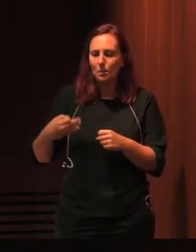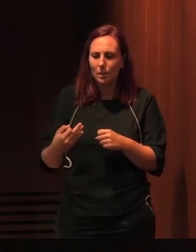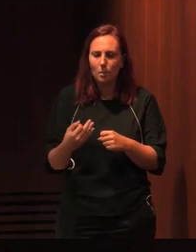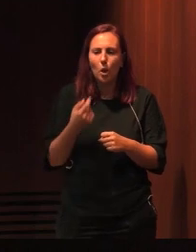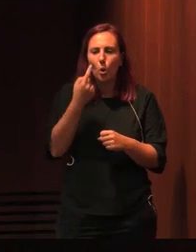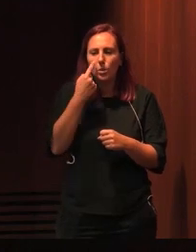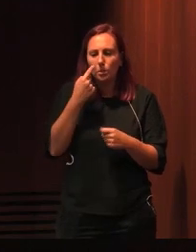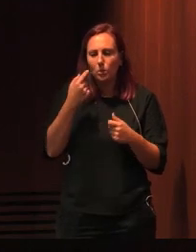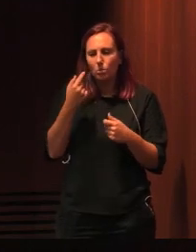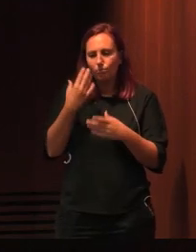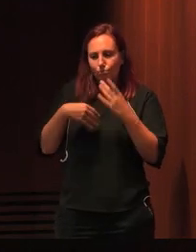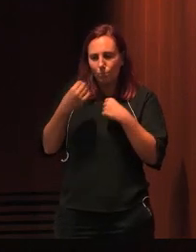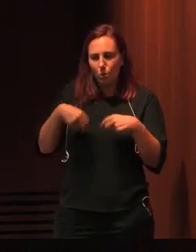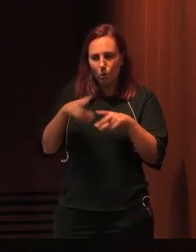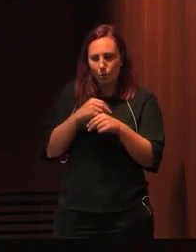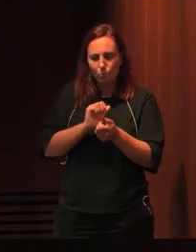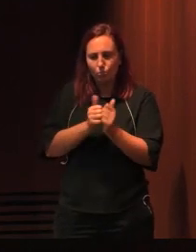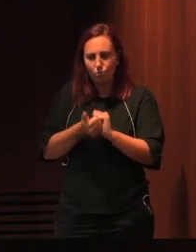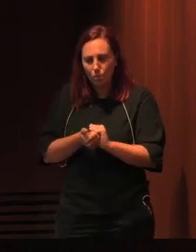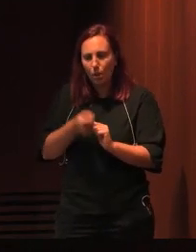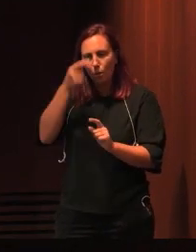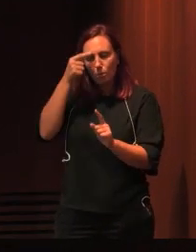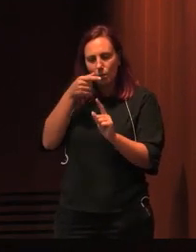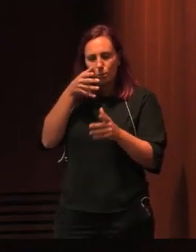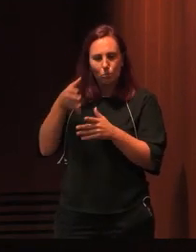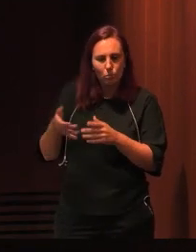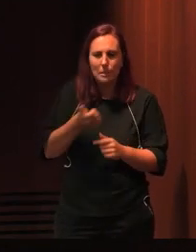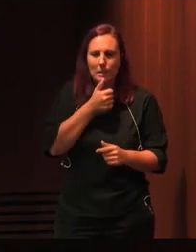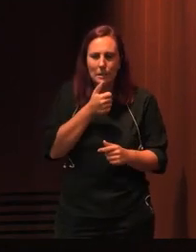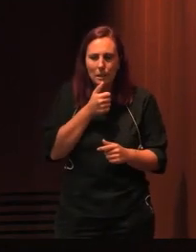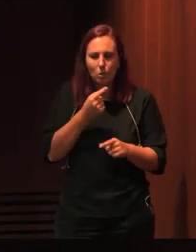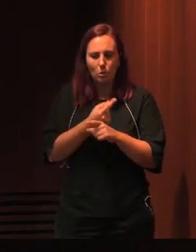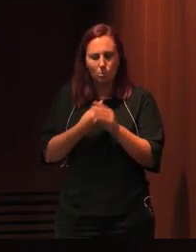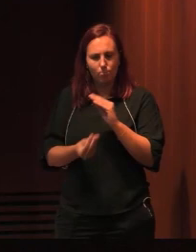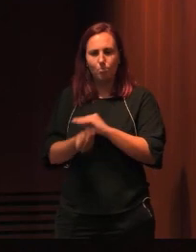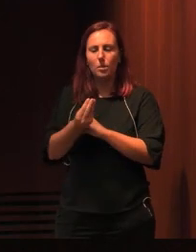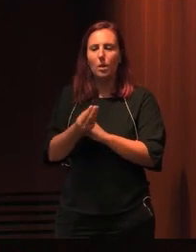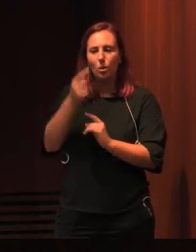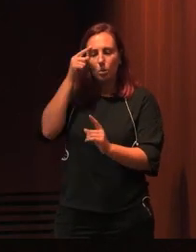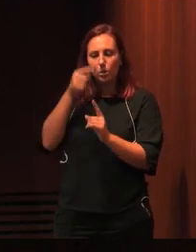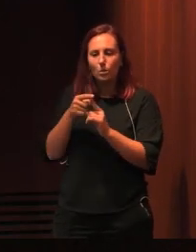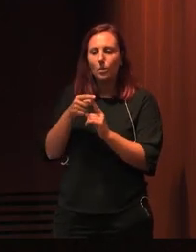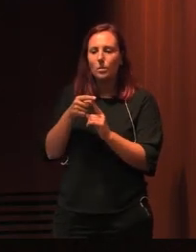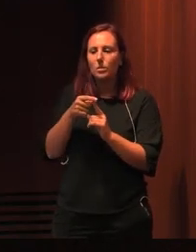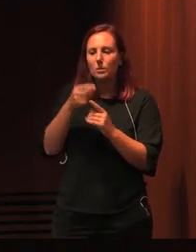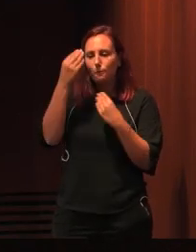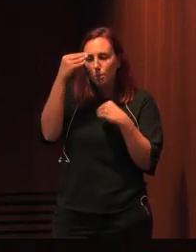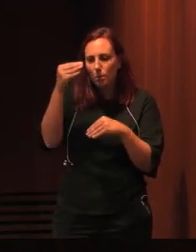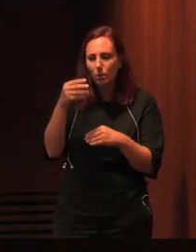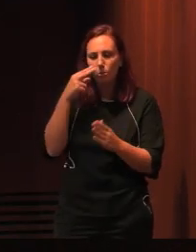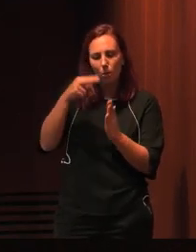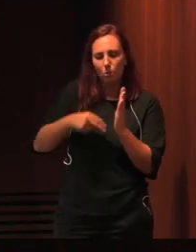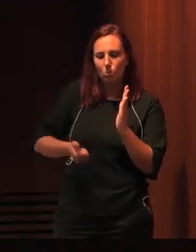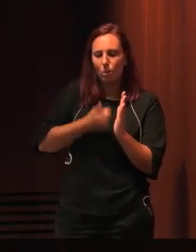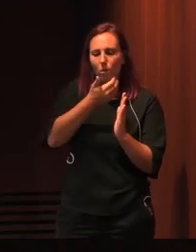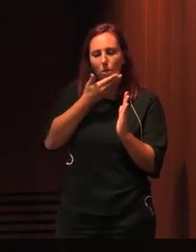os seus conhecimentos a fim de delinear estratégias mais inovadoras para a formação de melhores leitores, mais informados